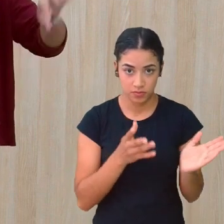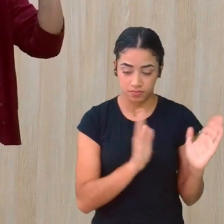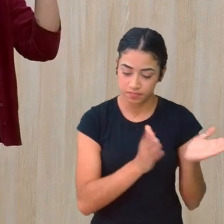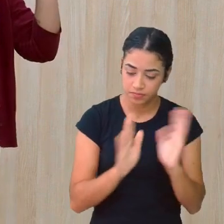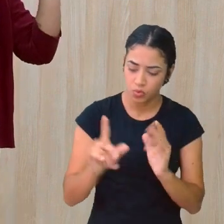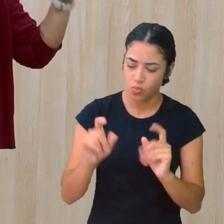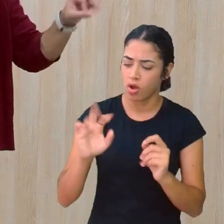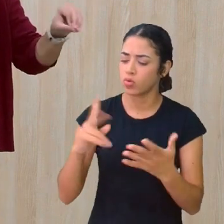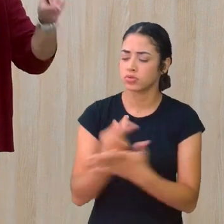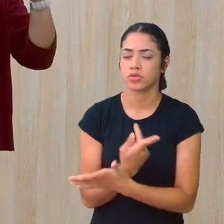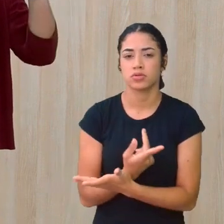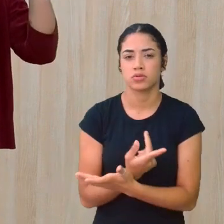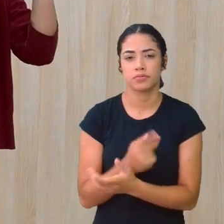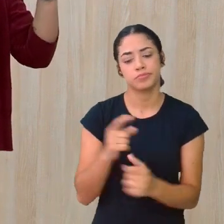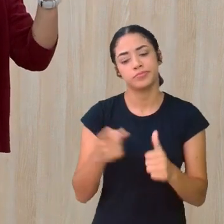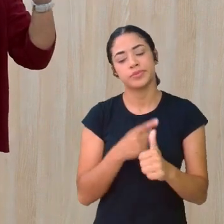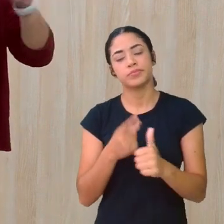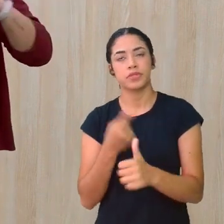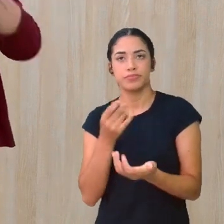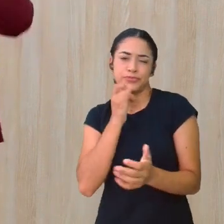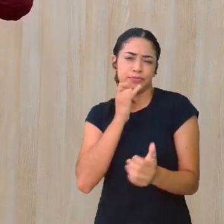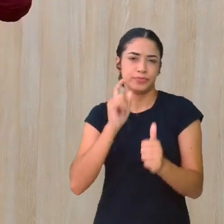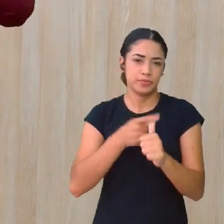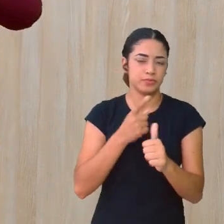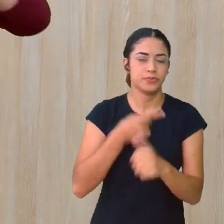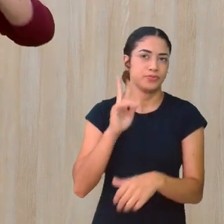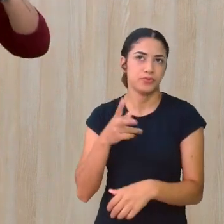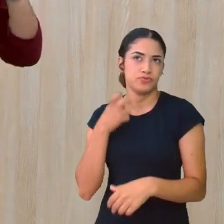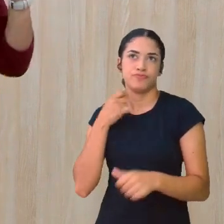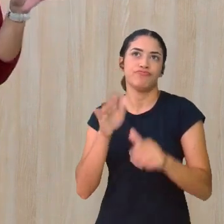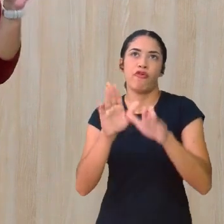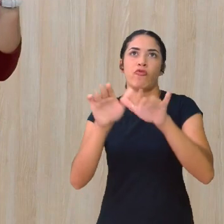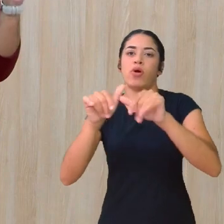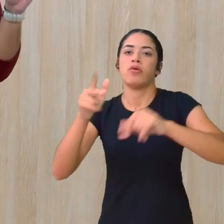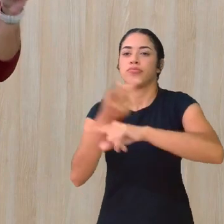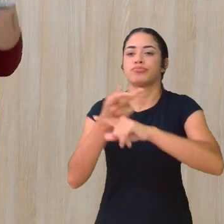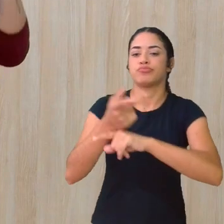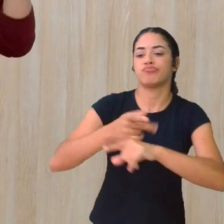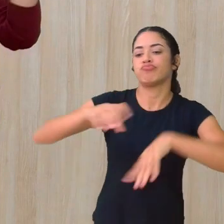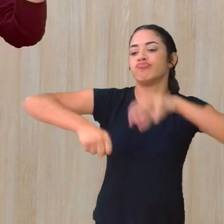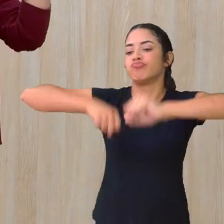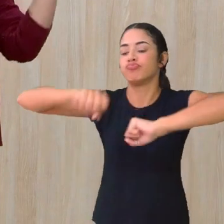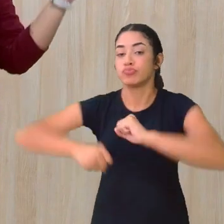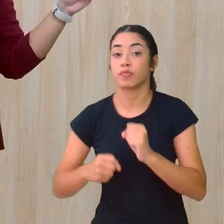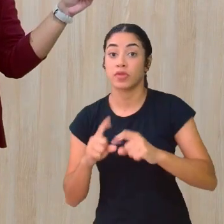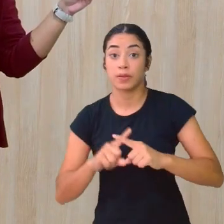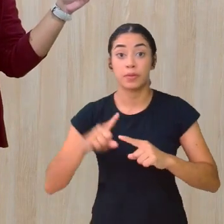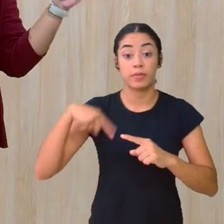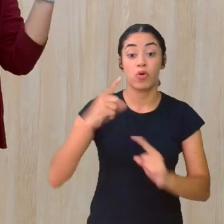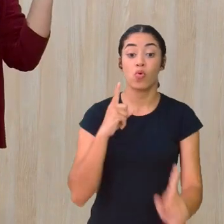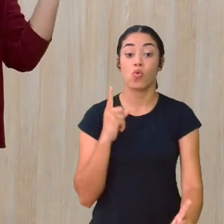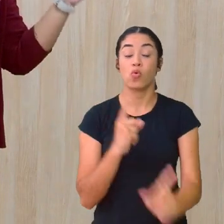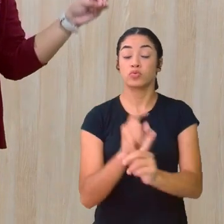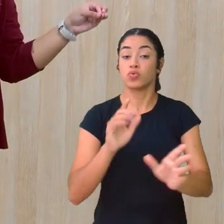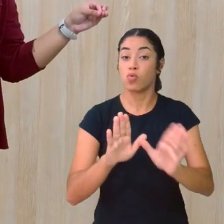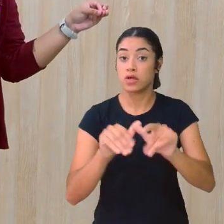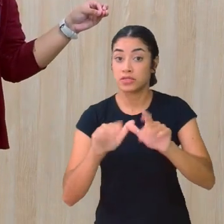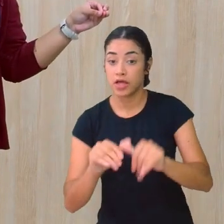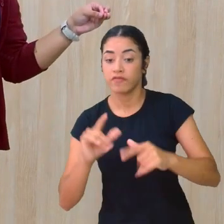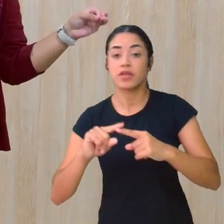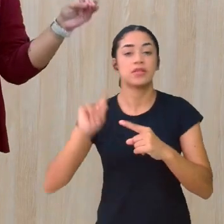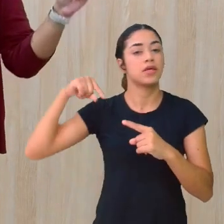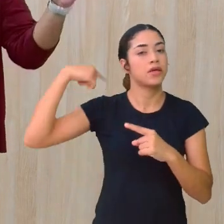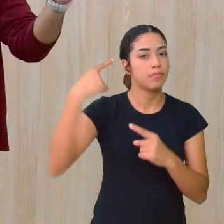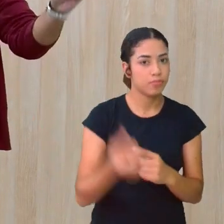O morceguinho Estava Sei lá Voando Caçando Depois ele encontrou Com as aves As aves disseram Que